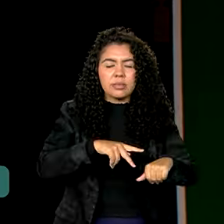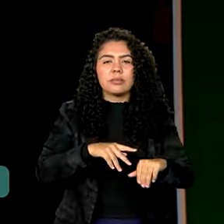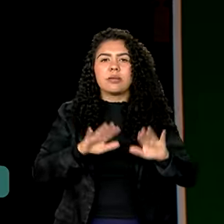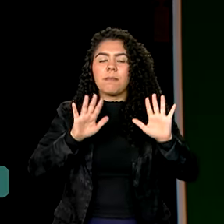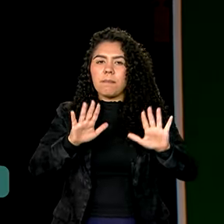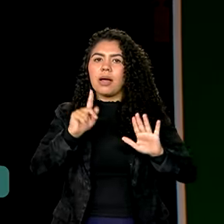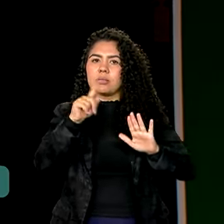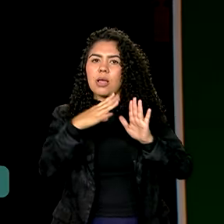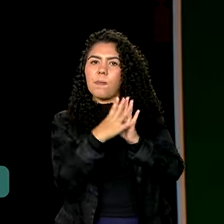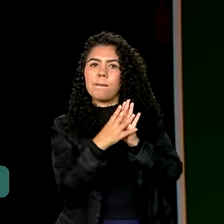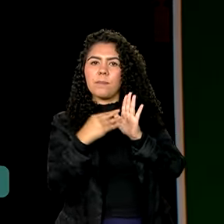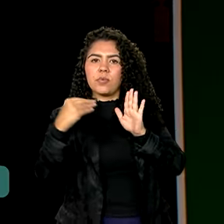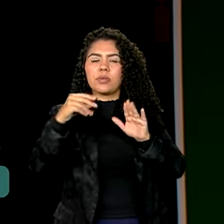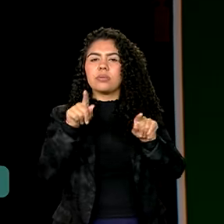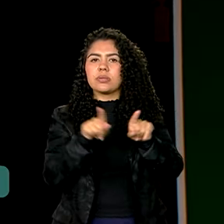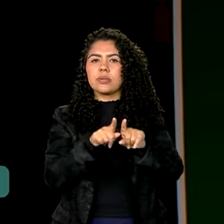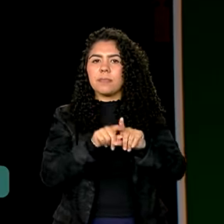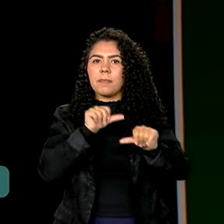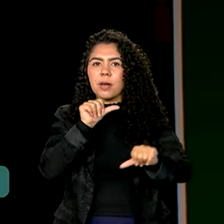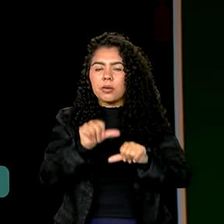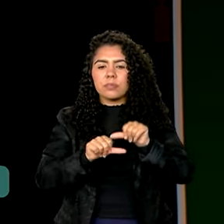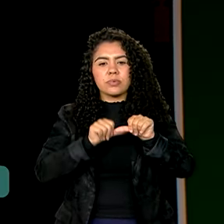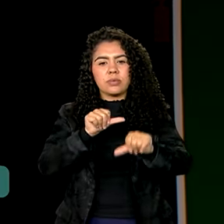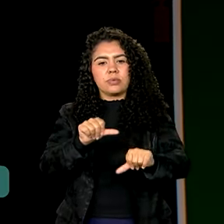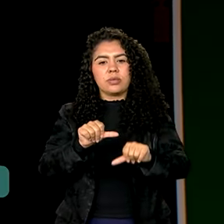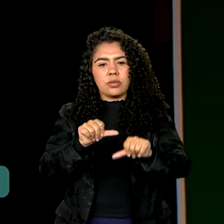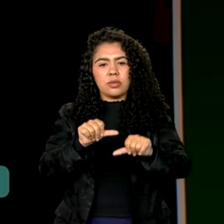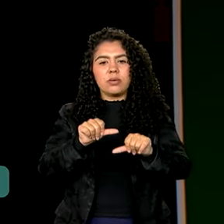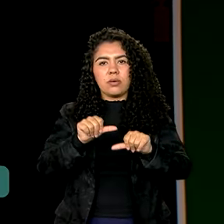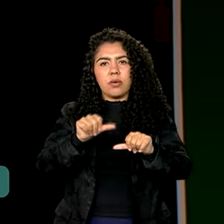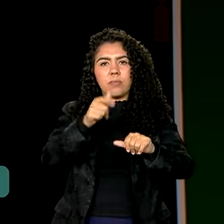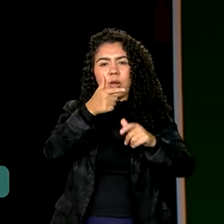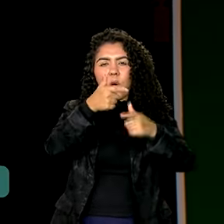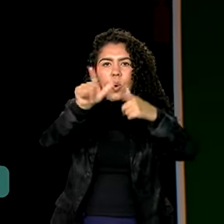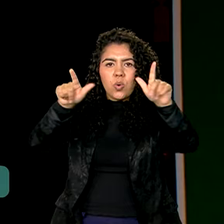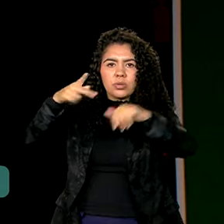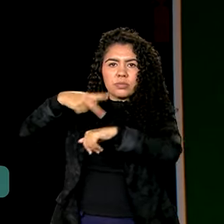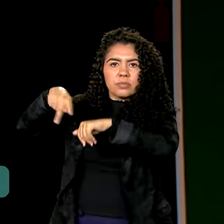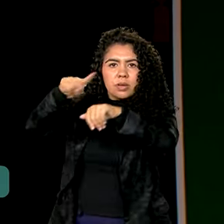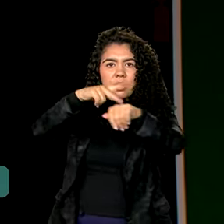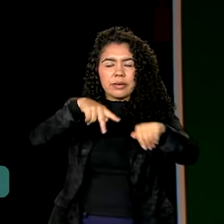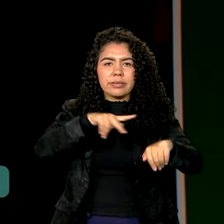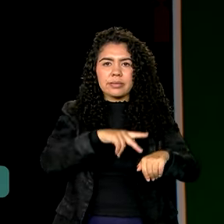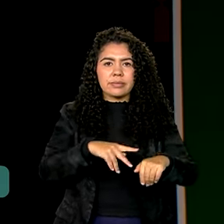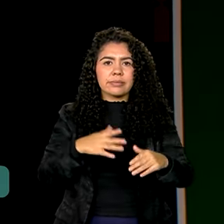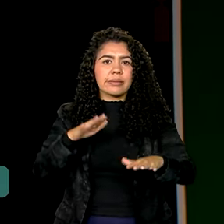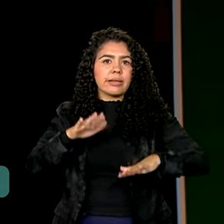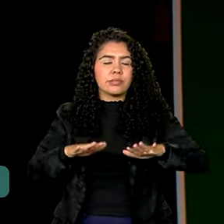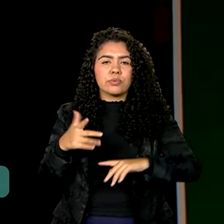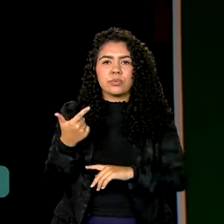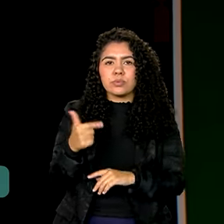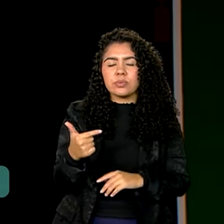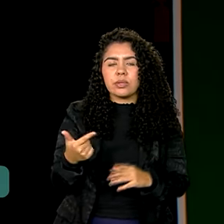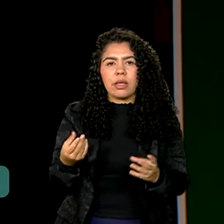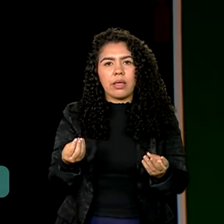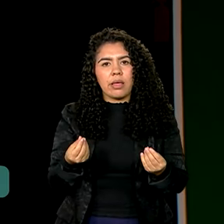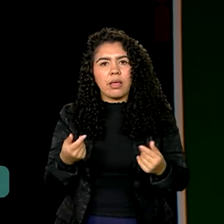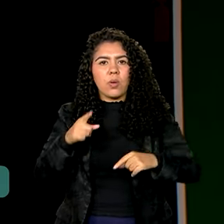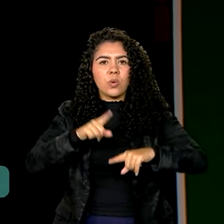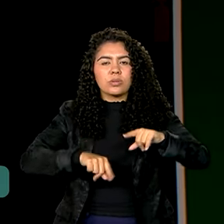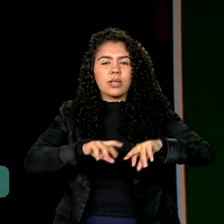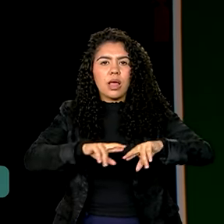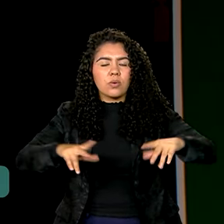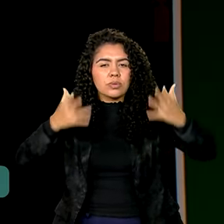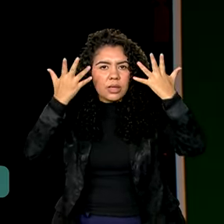como exemplo de transição para os demais países que não têm à sua disposição, muitas vezes, os recursos